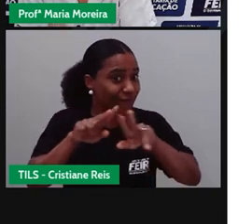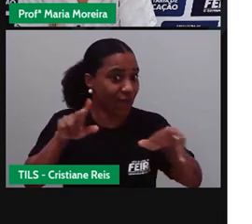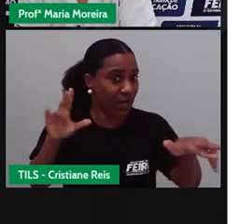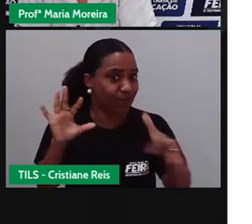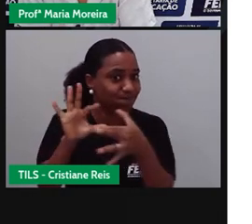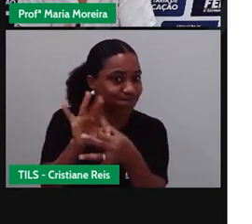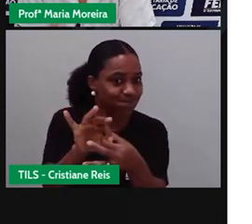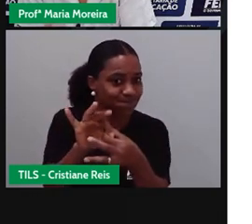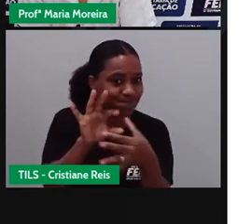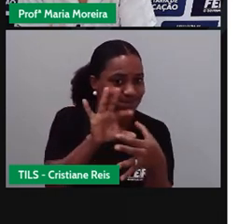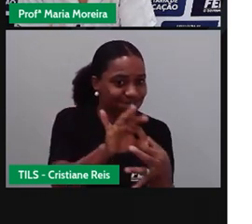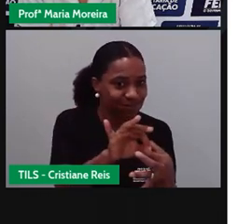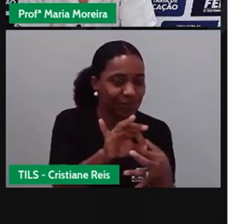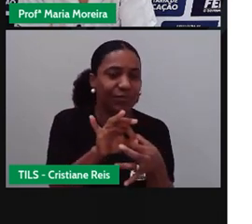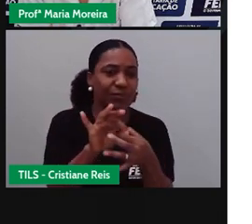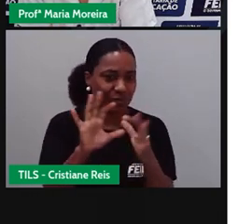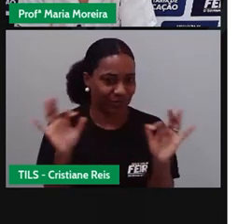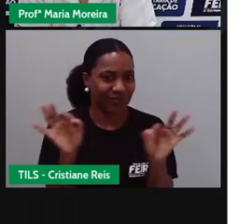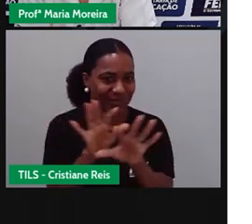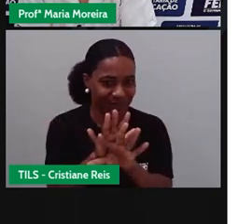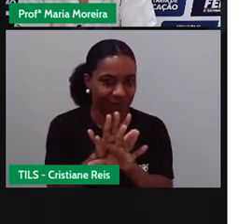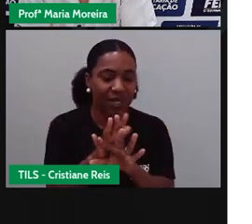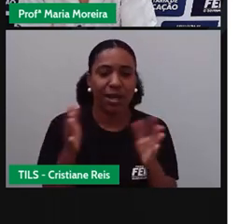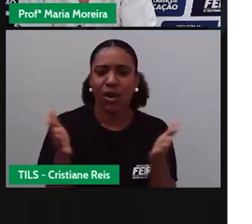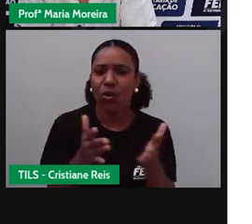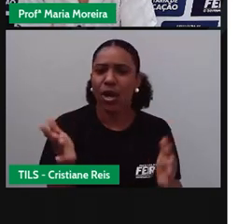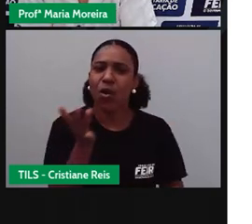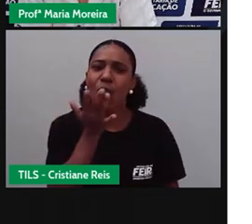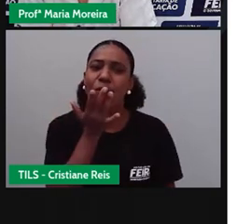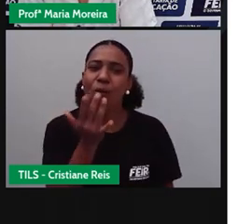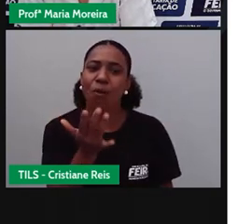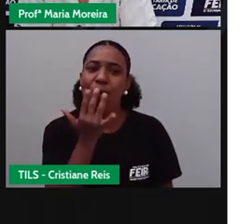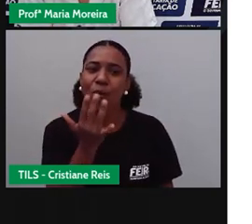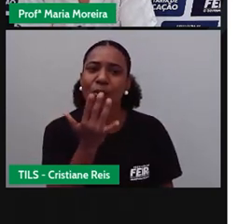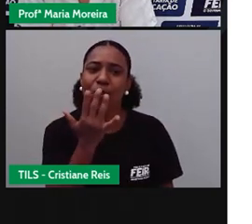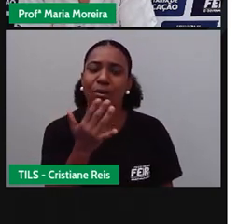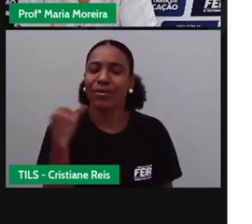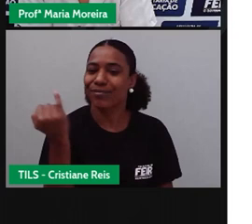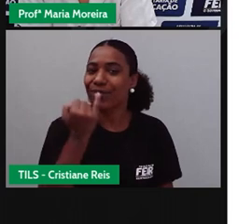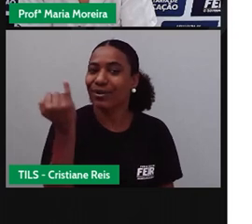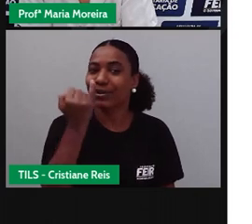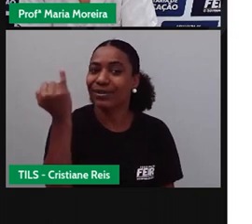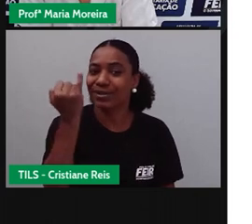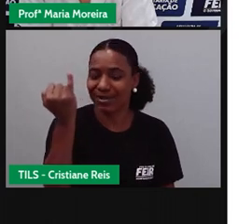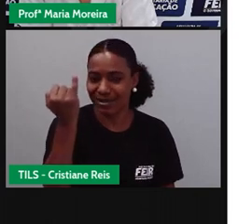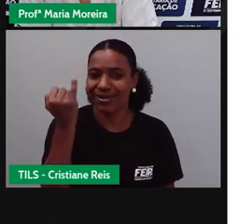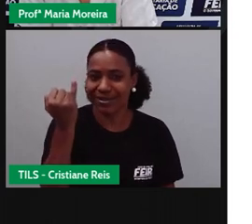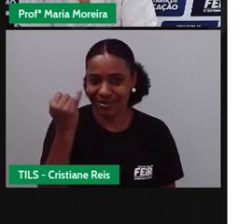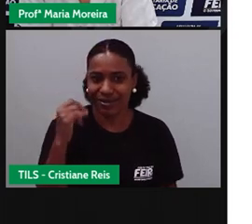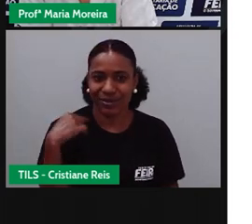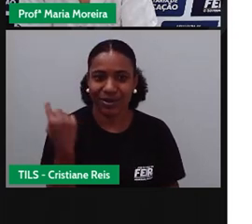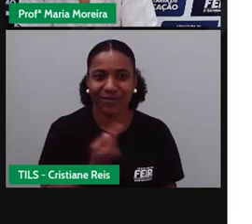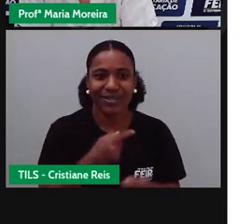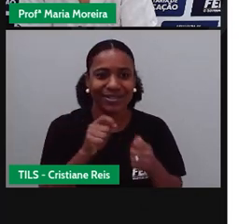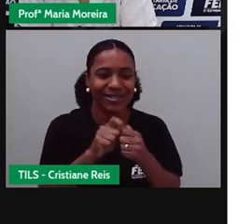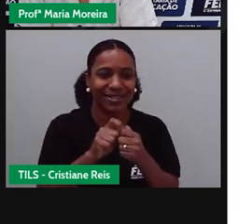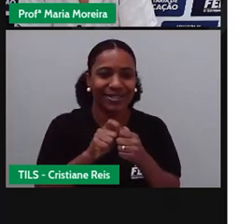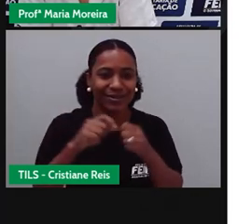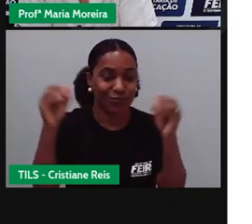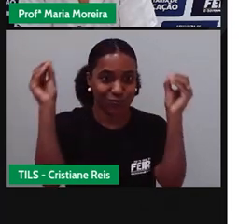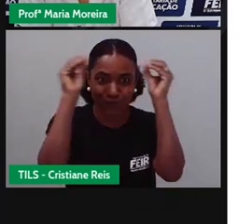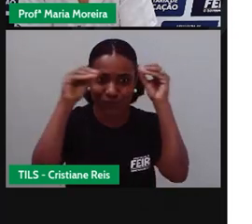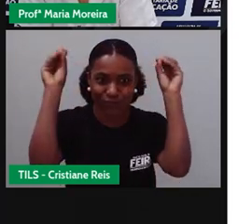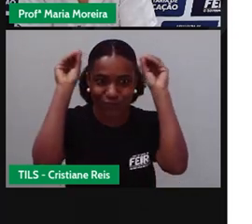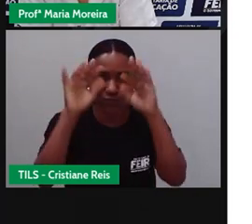vocês e vamos agora falar sobre a importância das cores aí na ambulância. Mas, para isso, vamos fazer a mágica acontecer. Cris